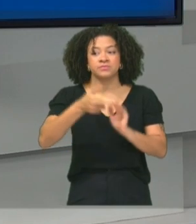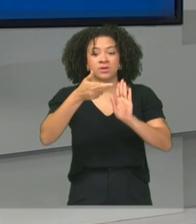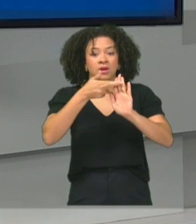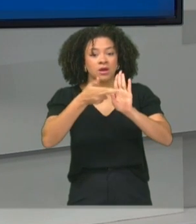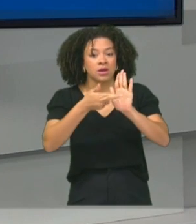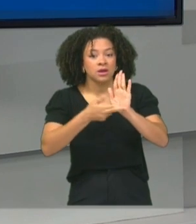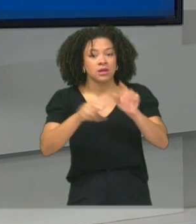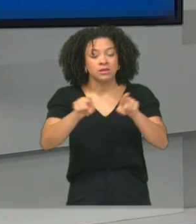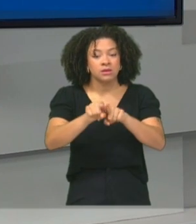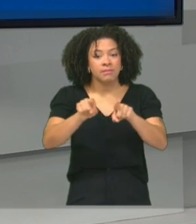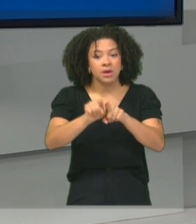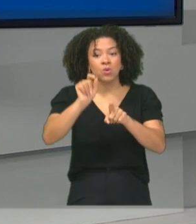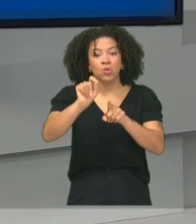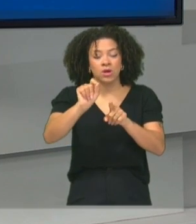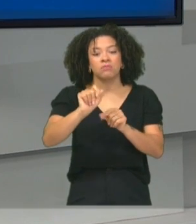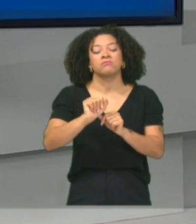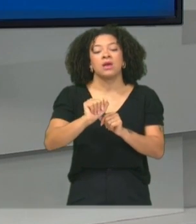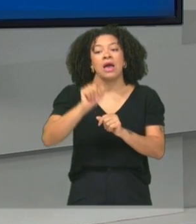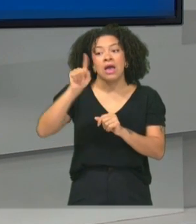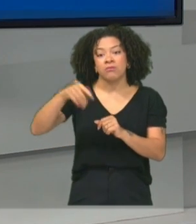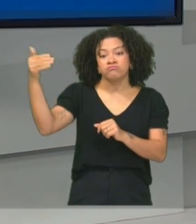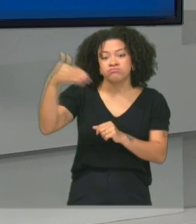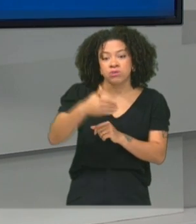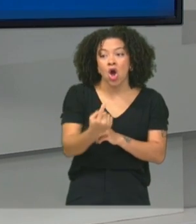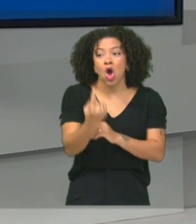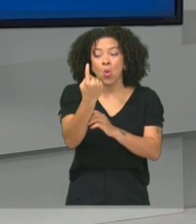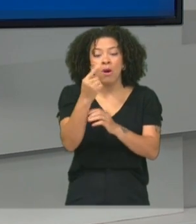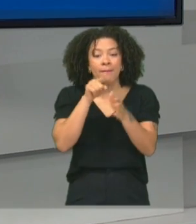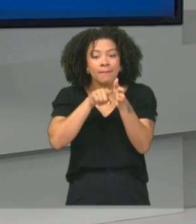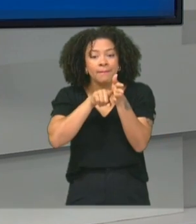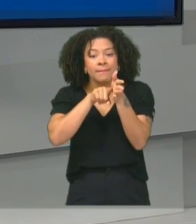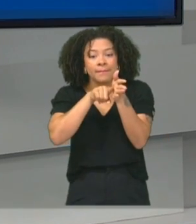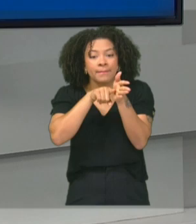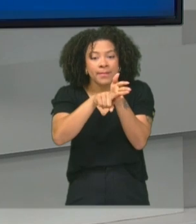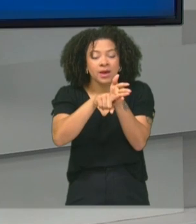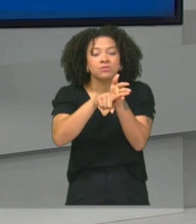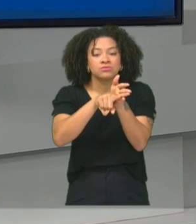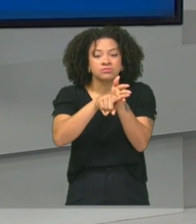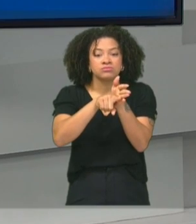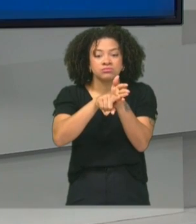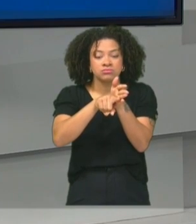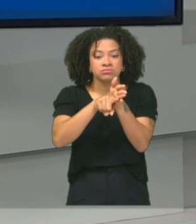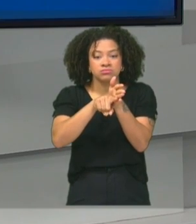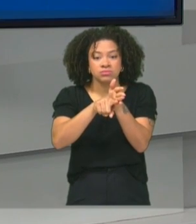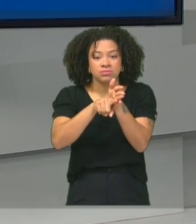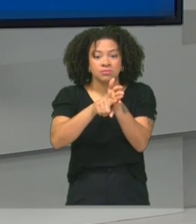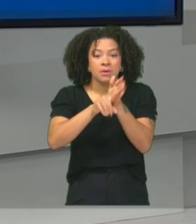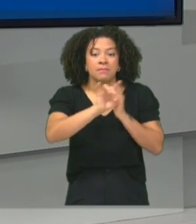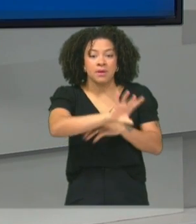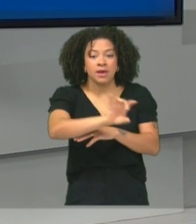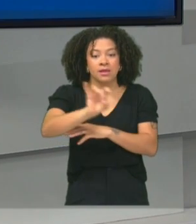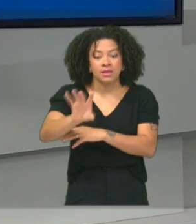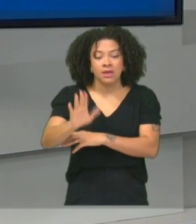determinam que quem comparecesse poderia dizer uma pergunta que faria para cada um dos candidatos que faltou. E